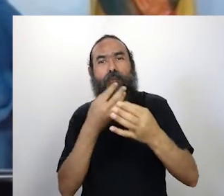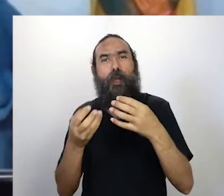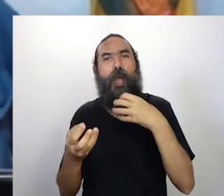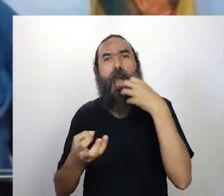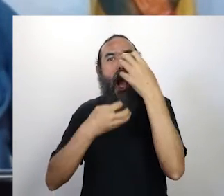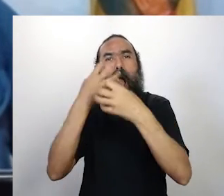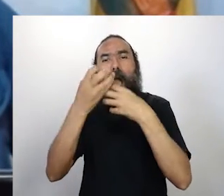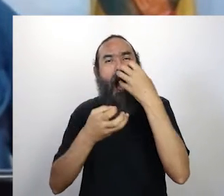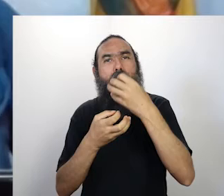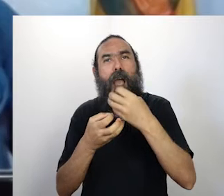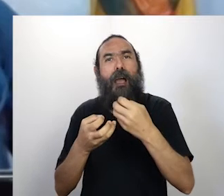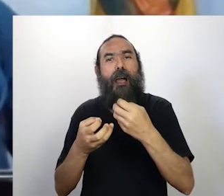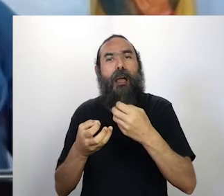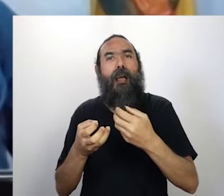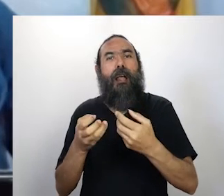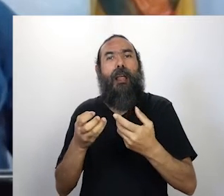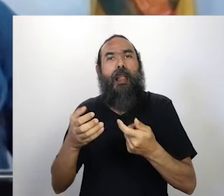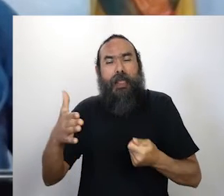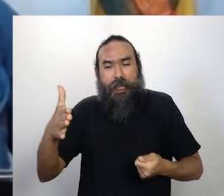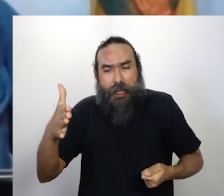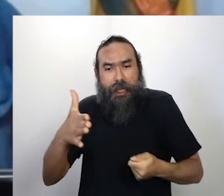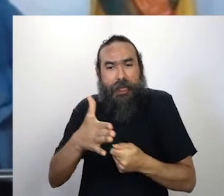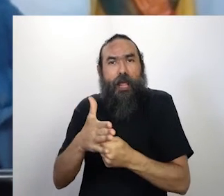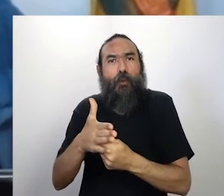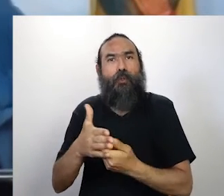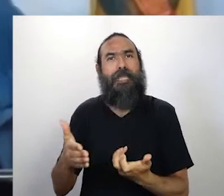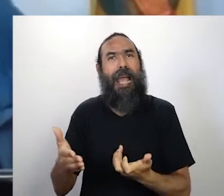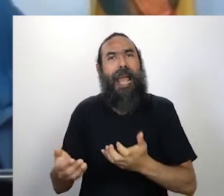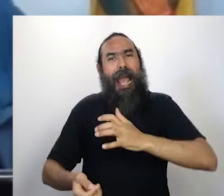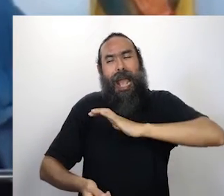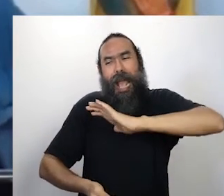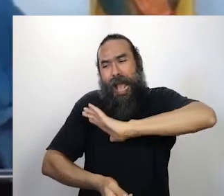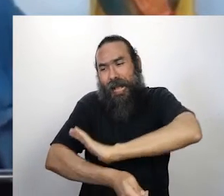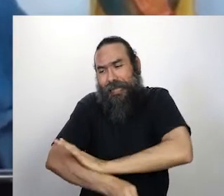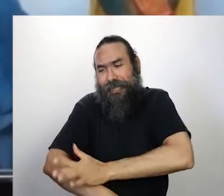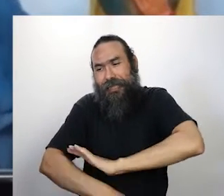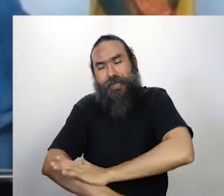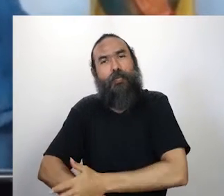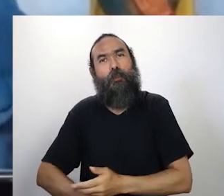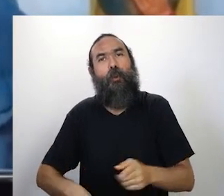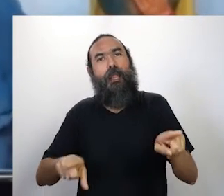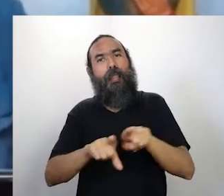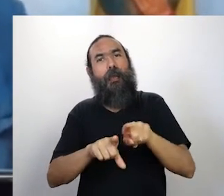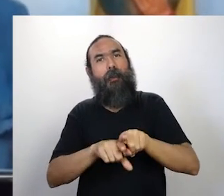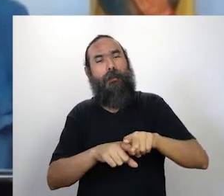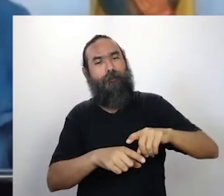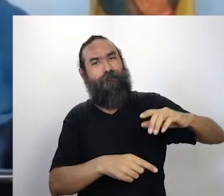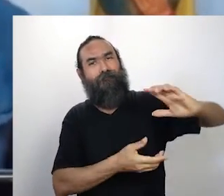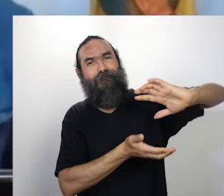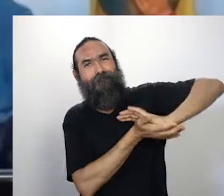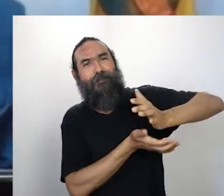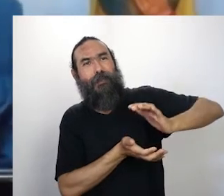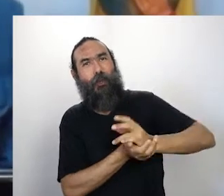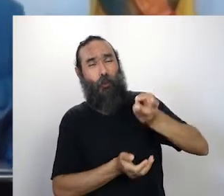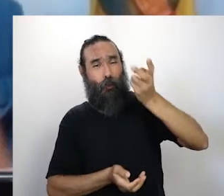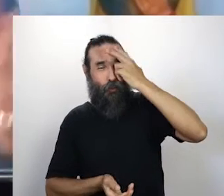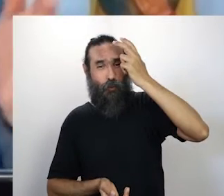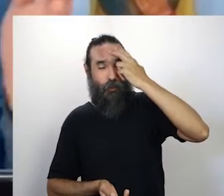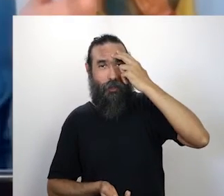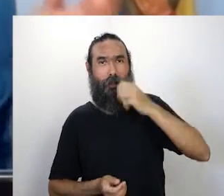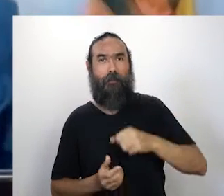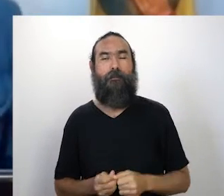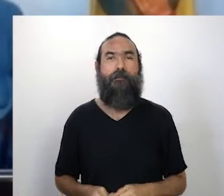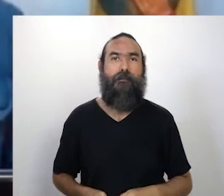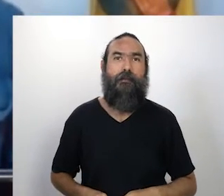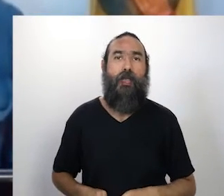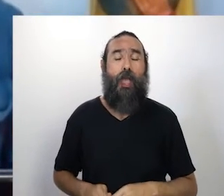de racismo e preconceito cultural que já passou. Isso aí é Maciel Salú. Vou